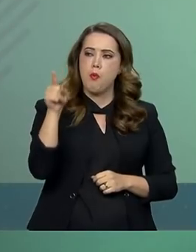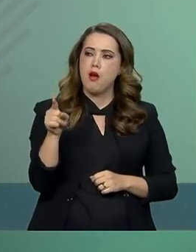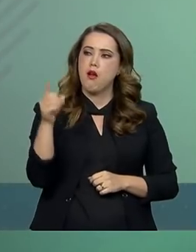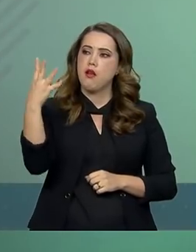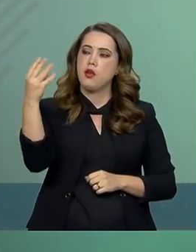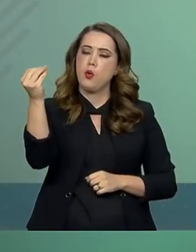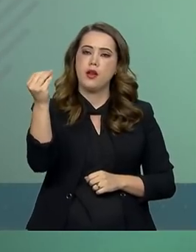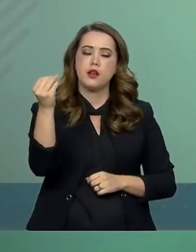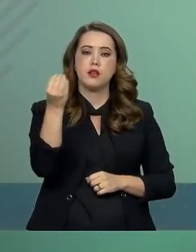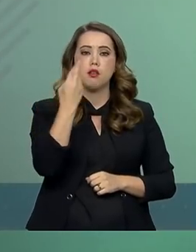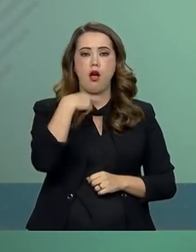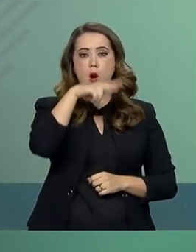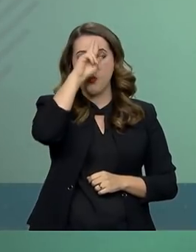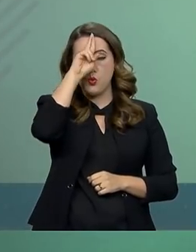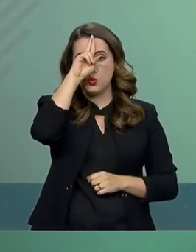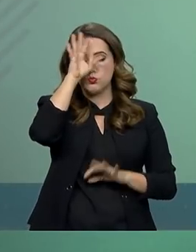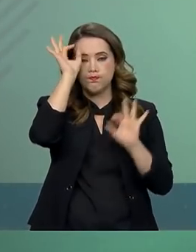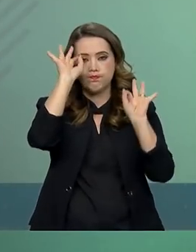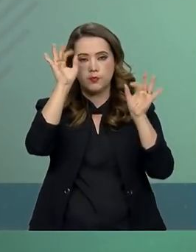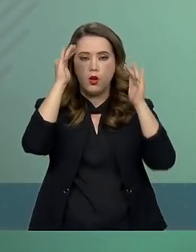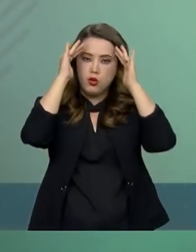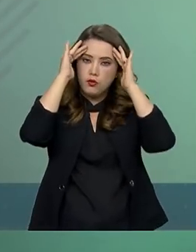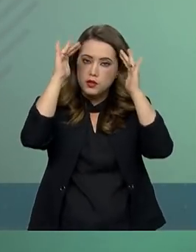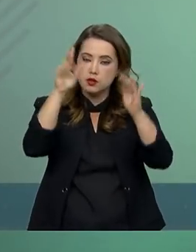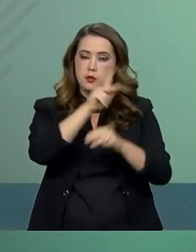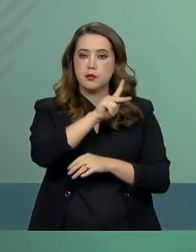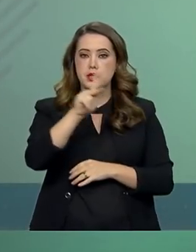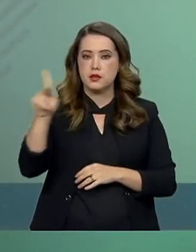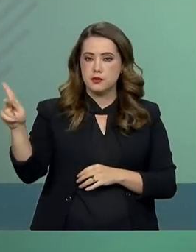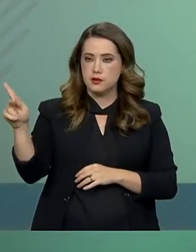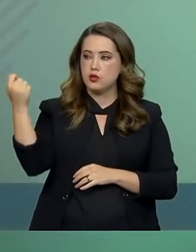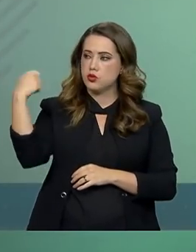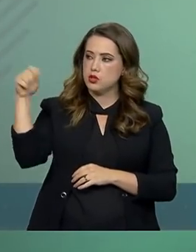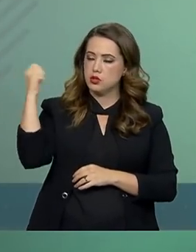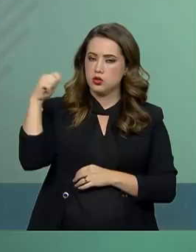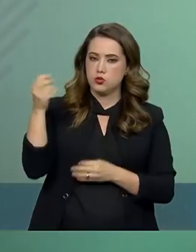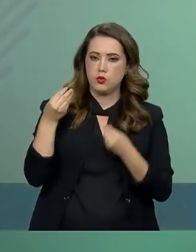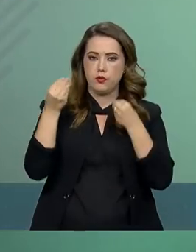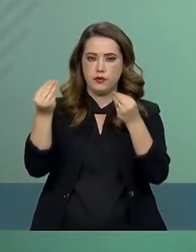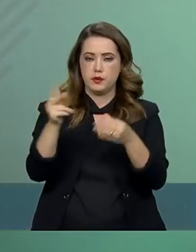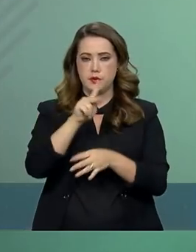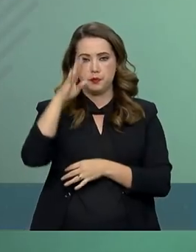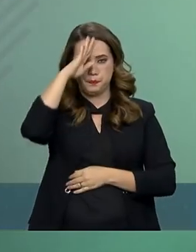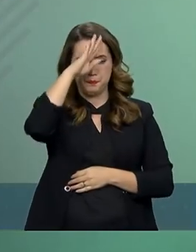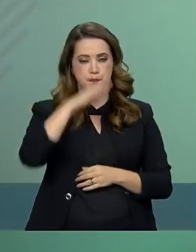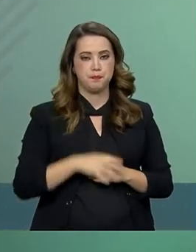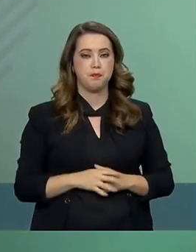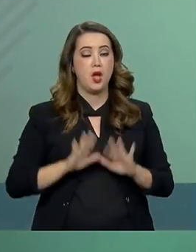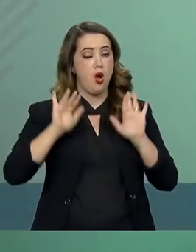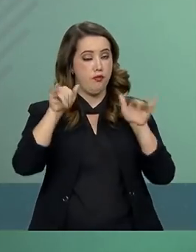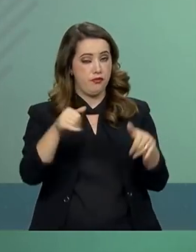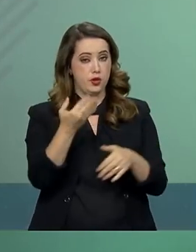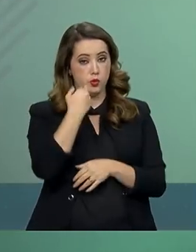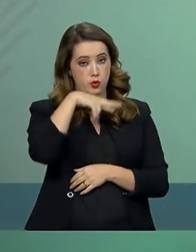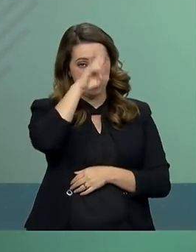oferecido pelo senhor presidente da República da Argentina. Fim do almoço,